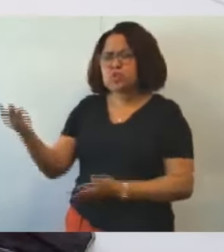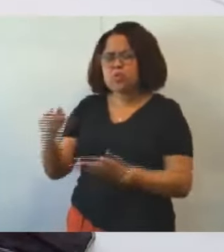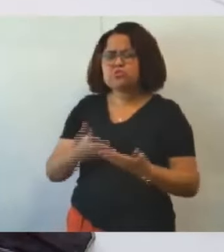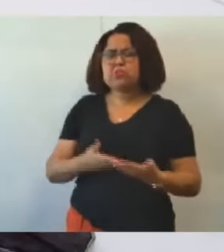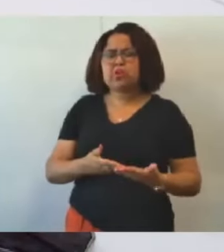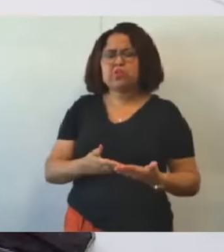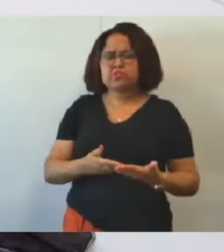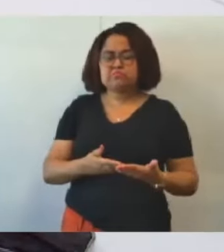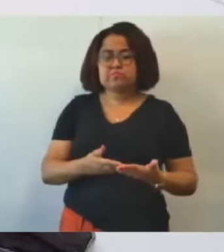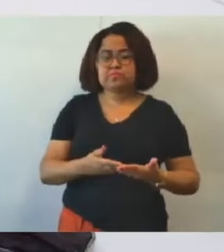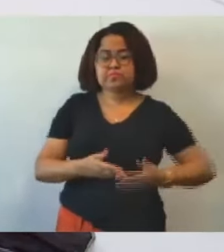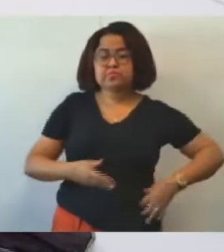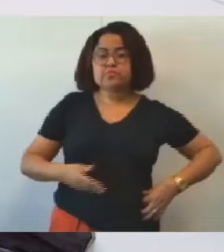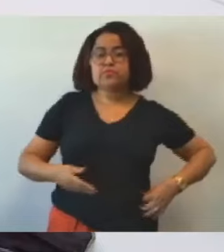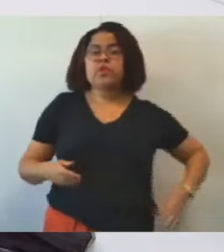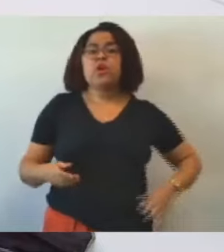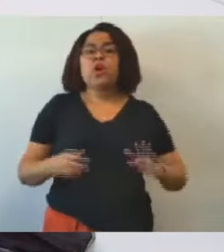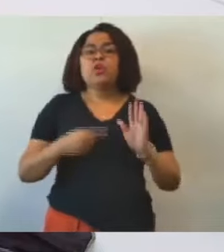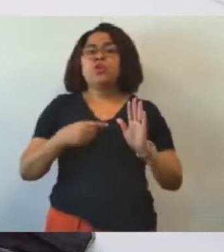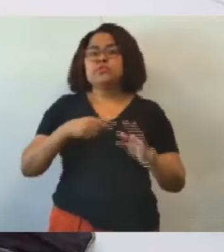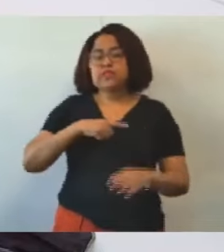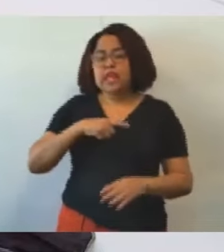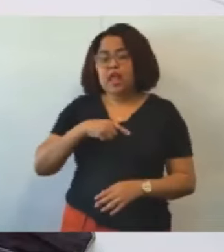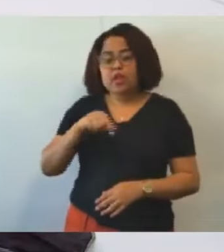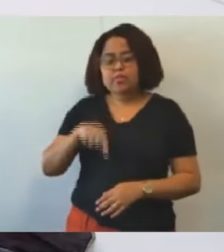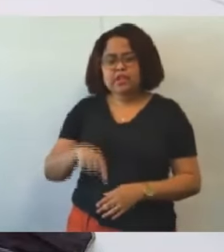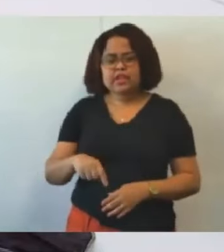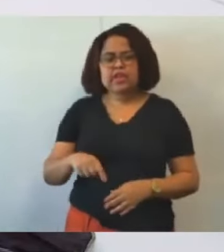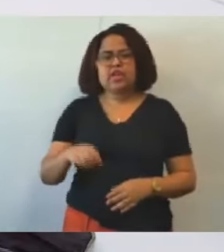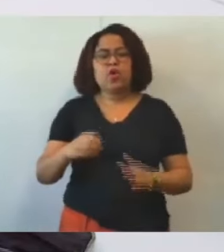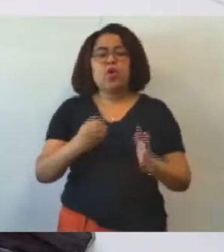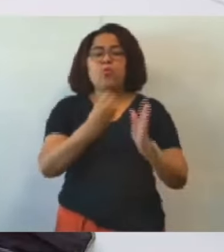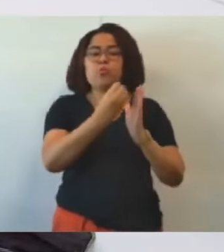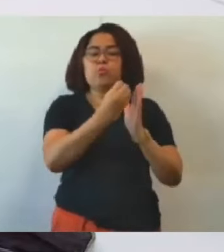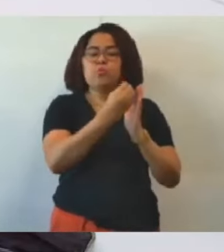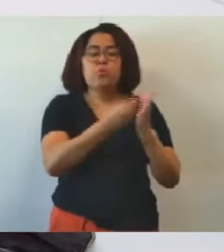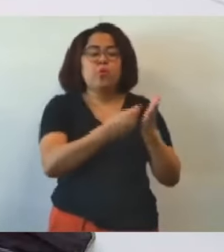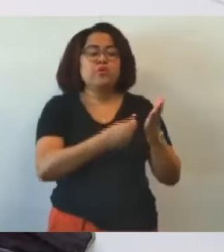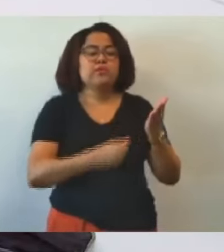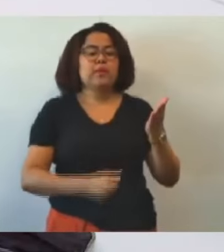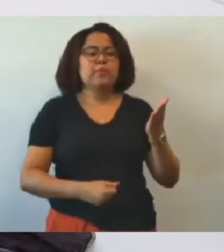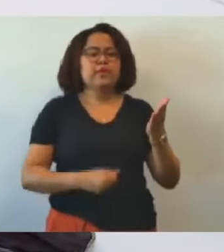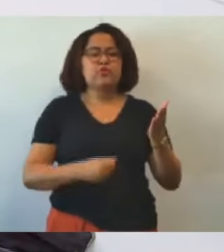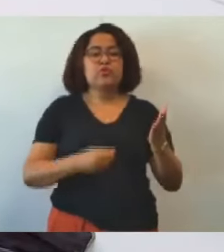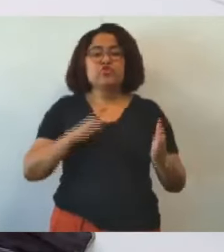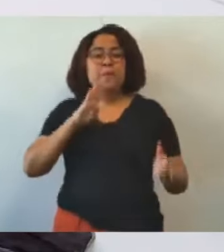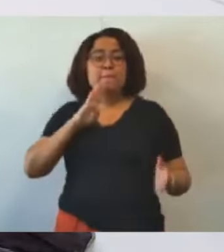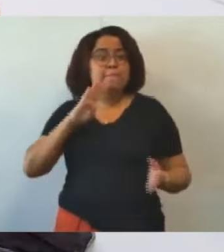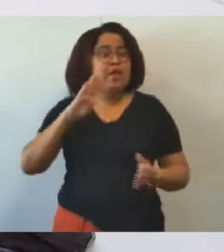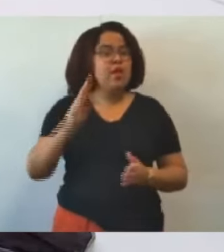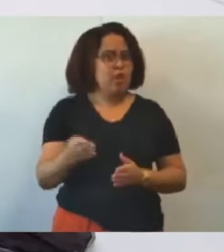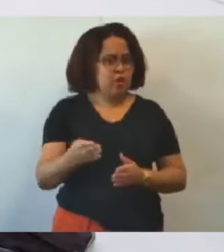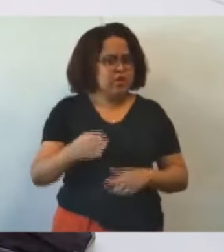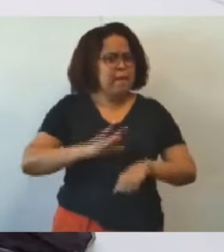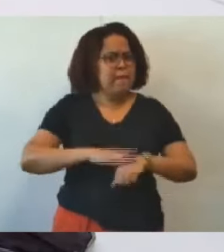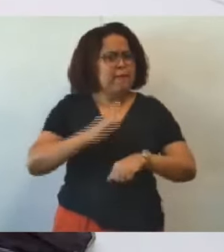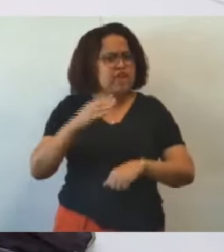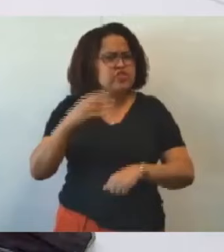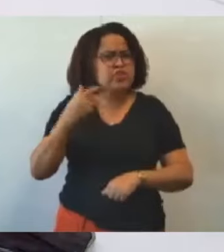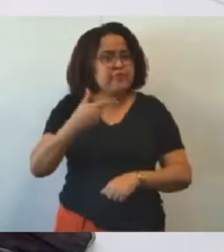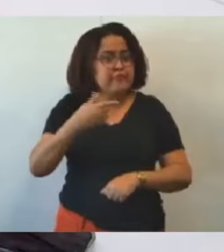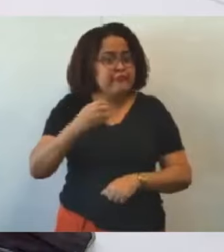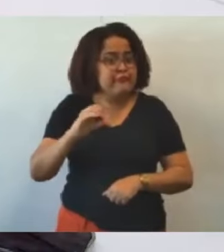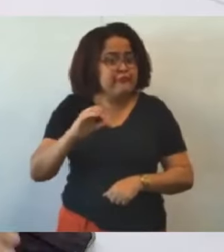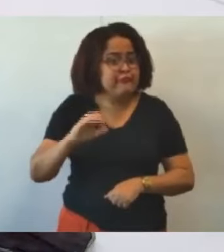porque nós temos aqui um orçamento da prefeitura de bilhões de reais mais de 20 bilhões de reais